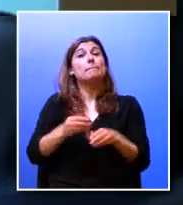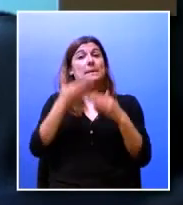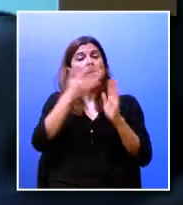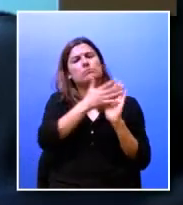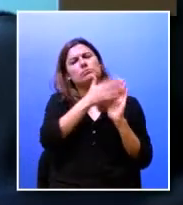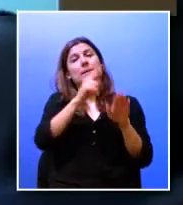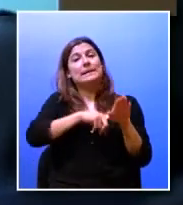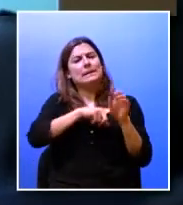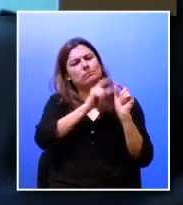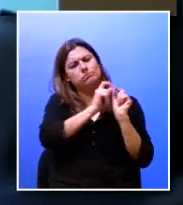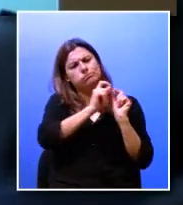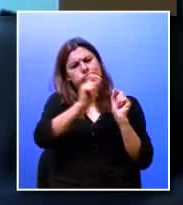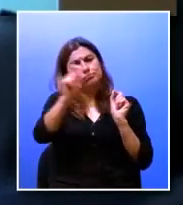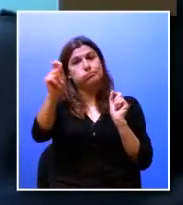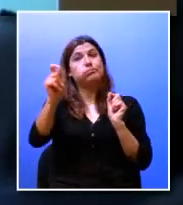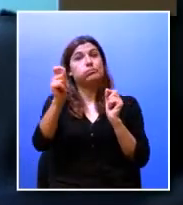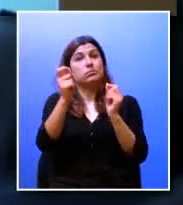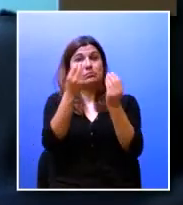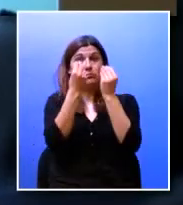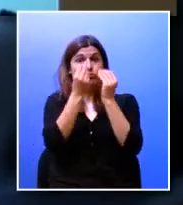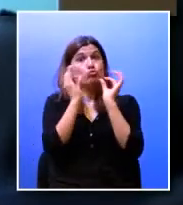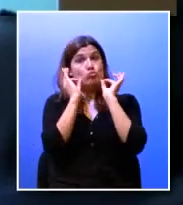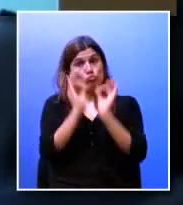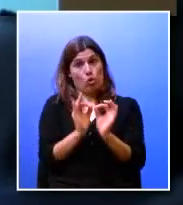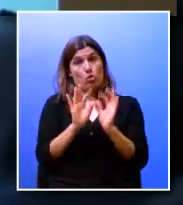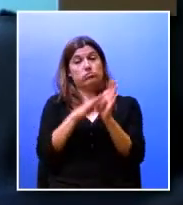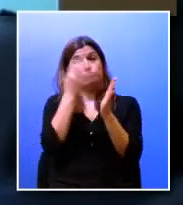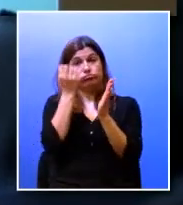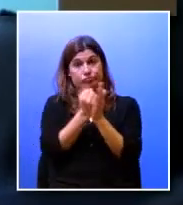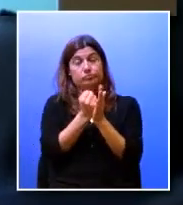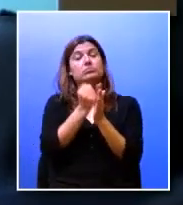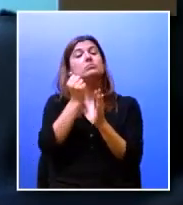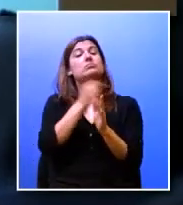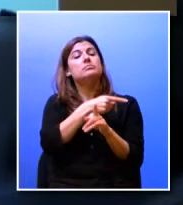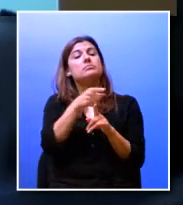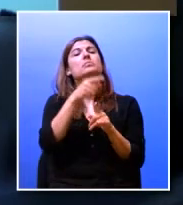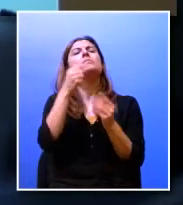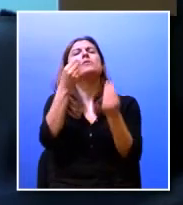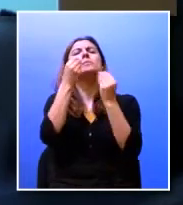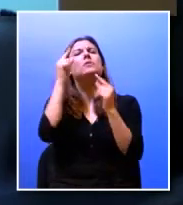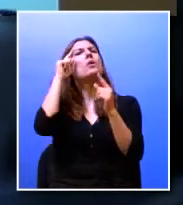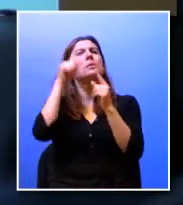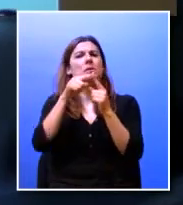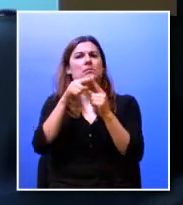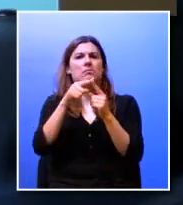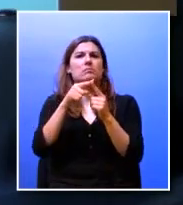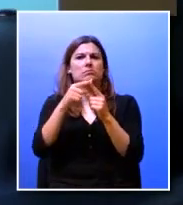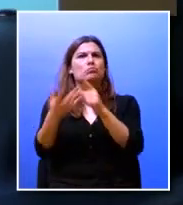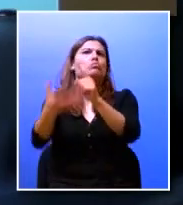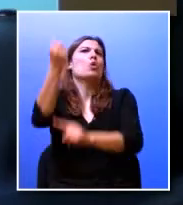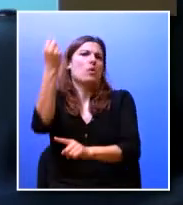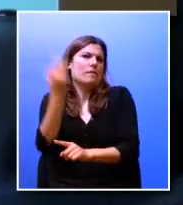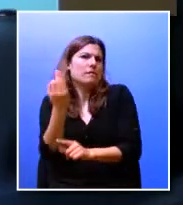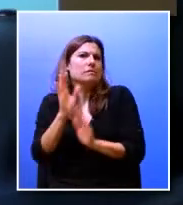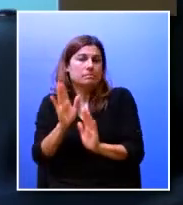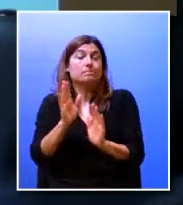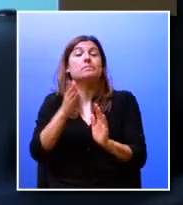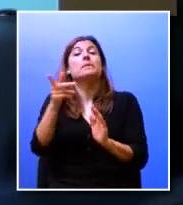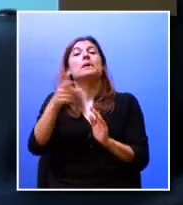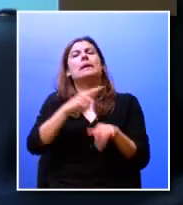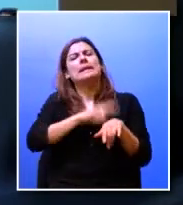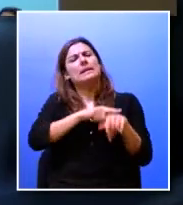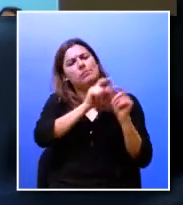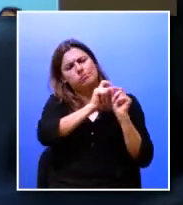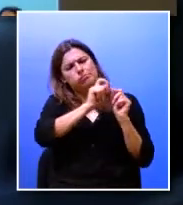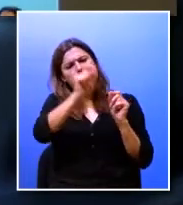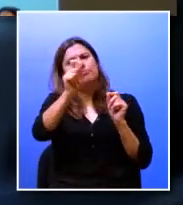processos de formação o objetivo dessa formação é alcançado e para além das competências que eles adquirem há uma